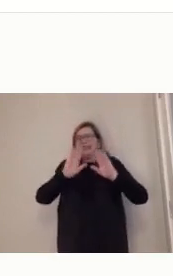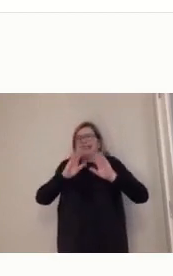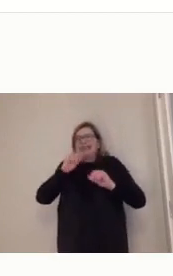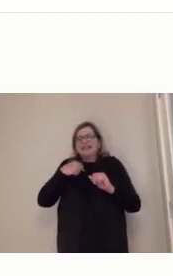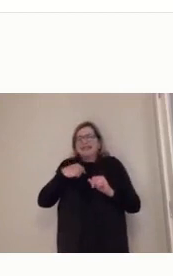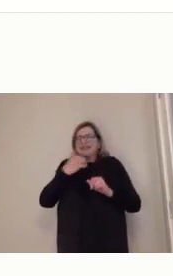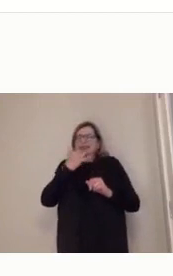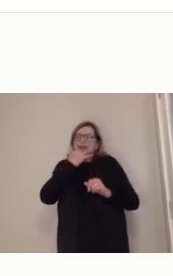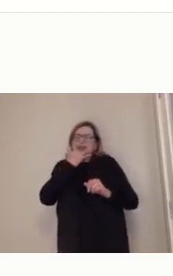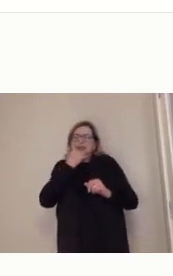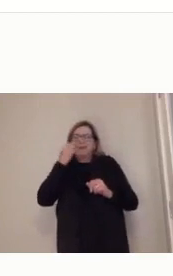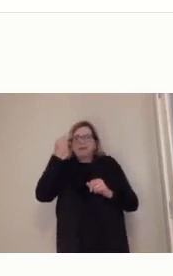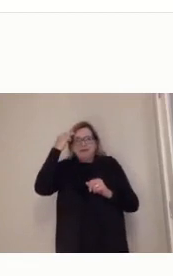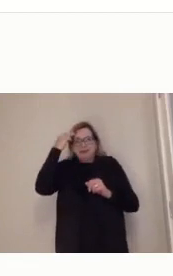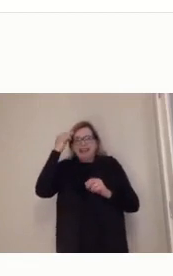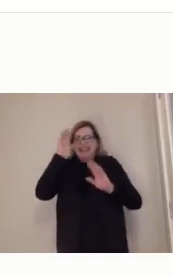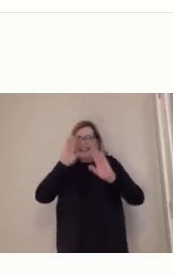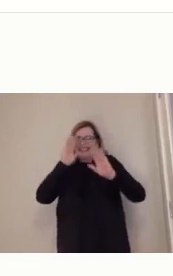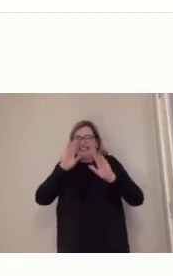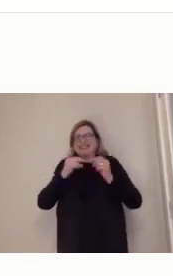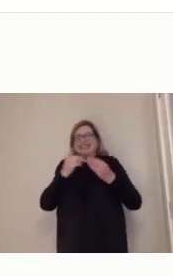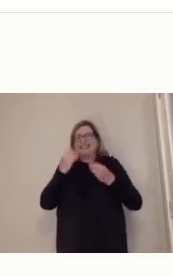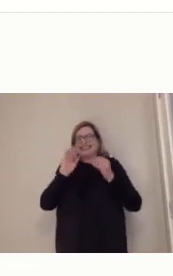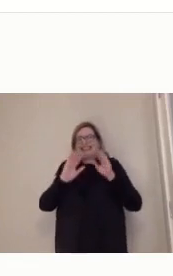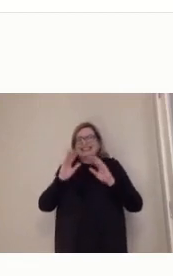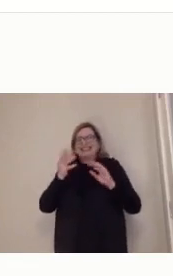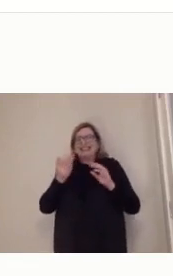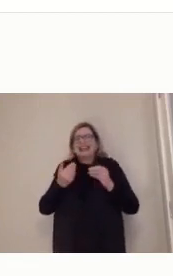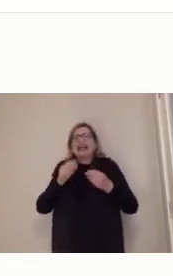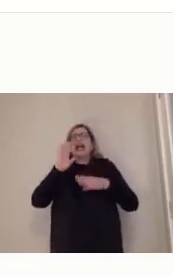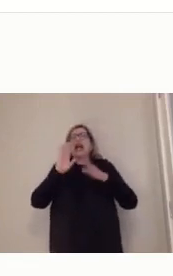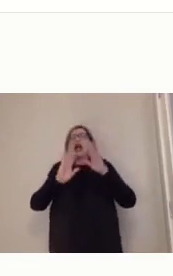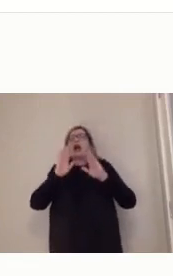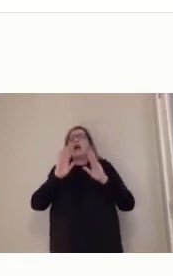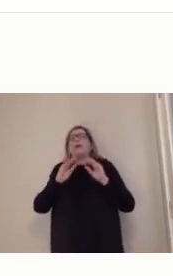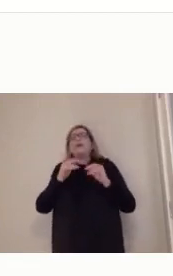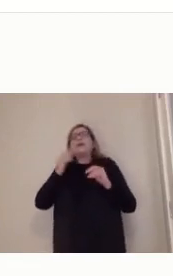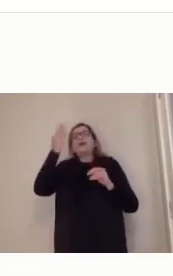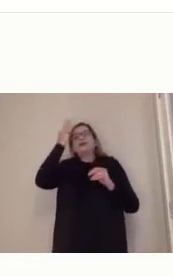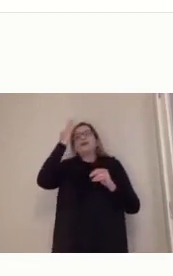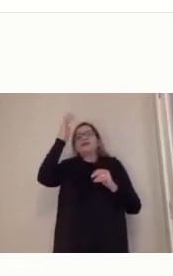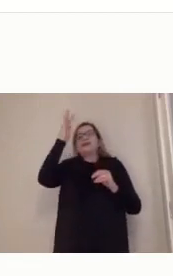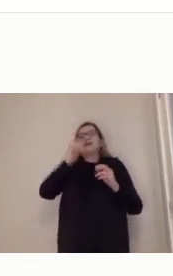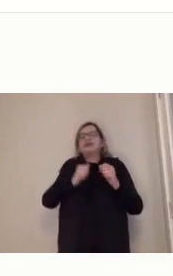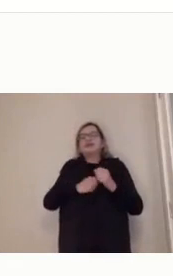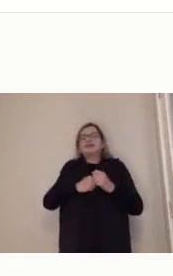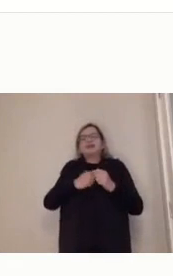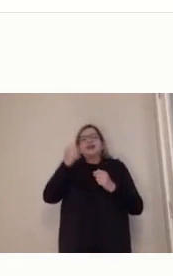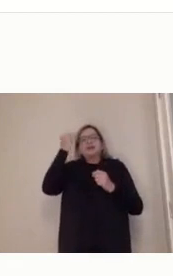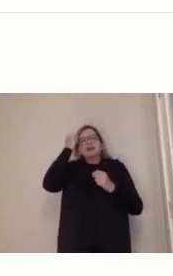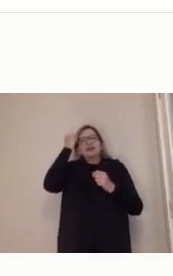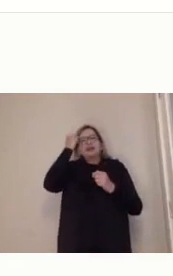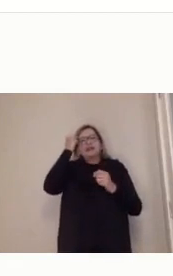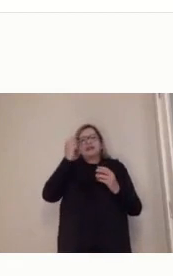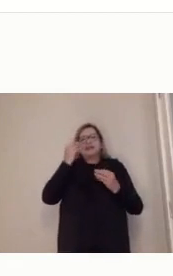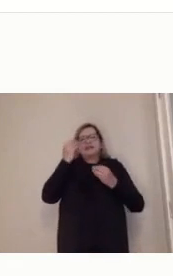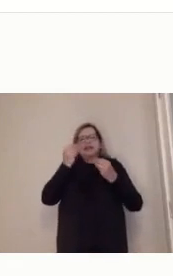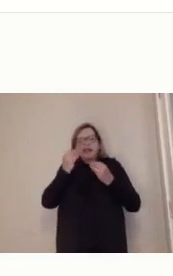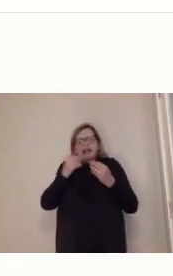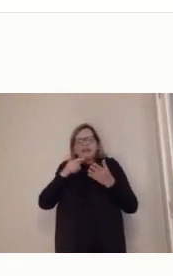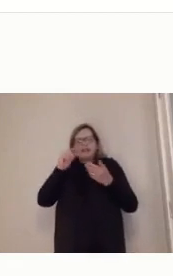enciclopedistas naquela época, eles resolveram escrever uma enciclopédia, né? Para que as pessoas